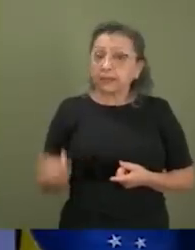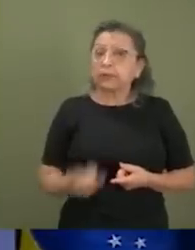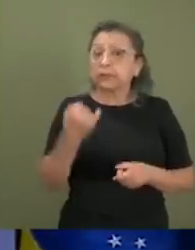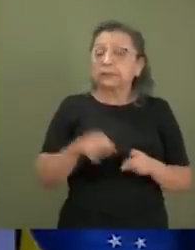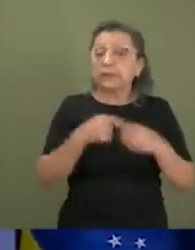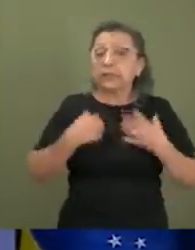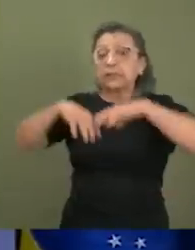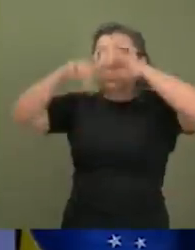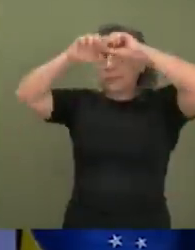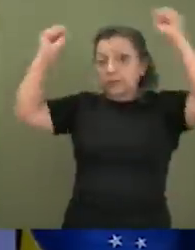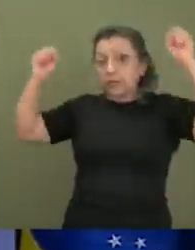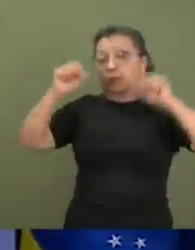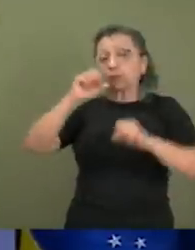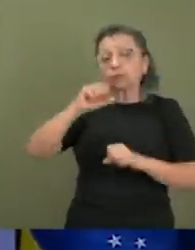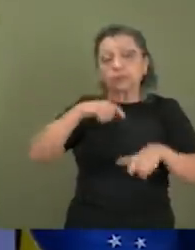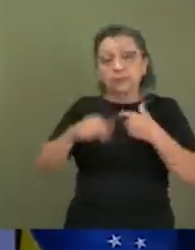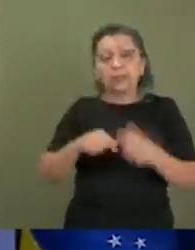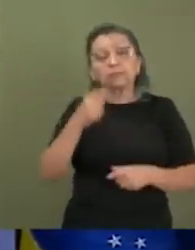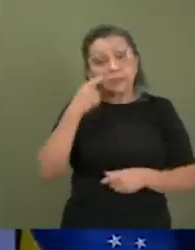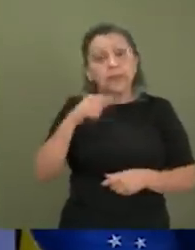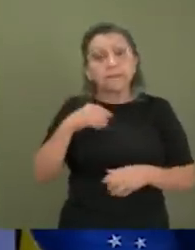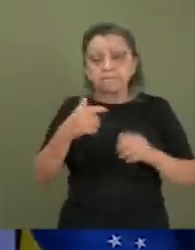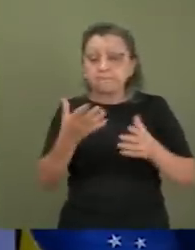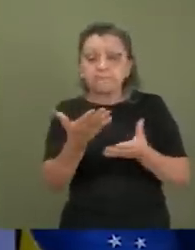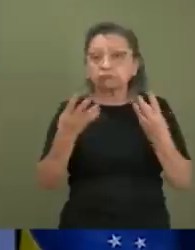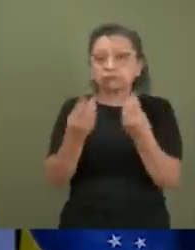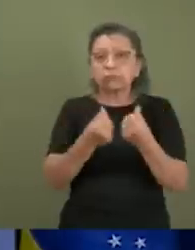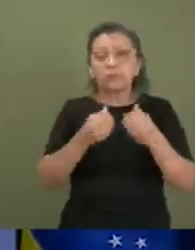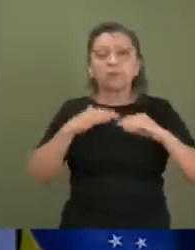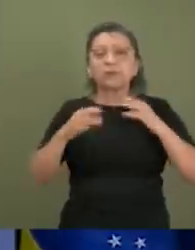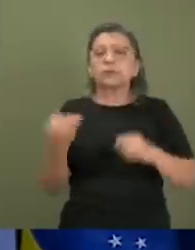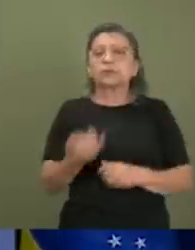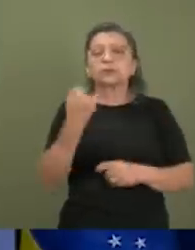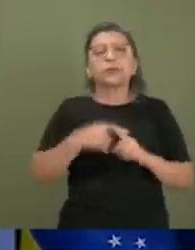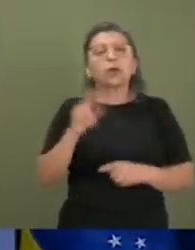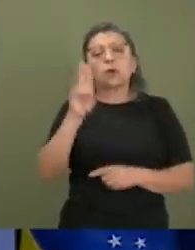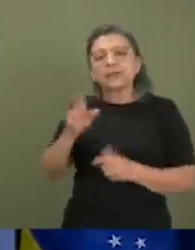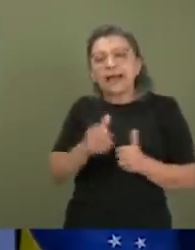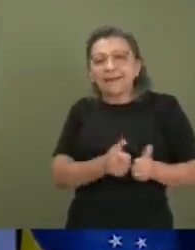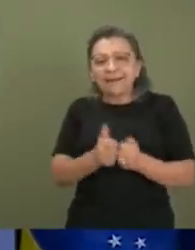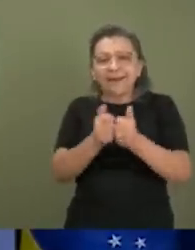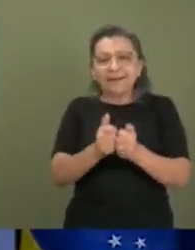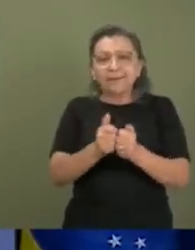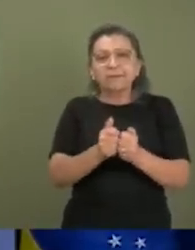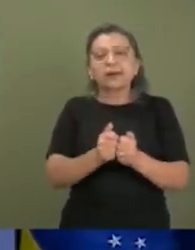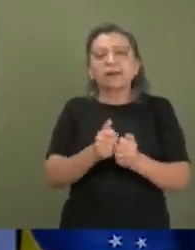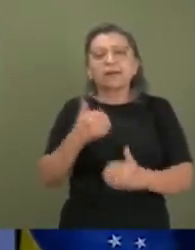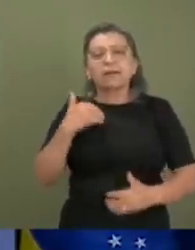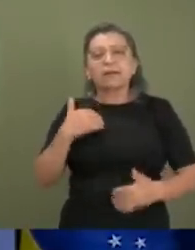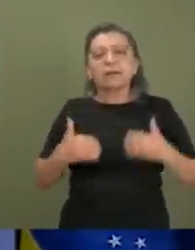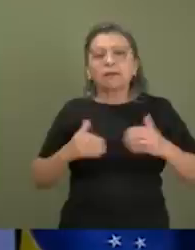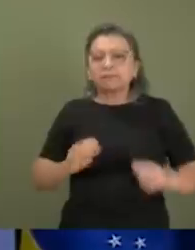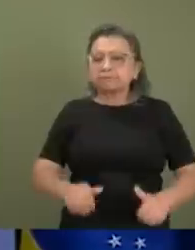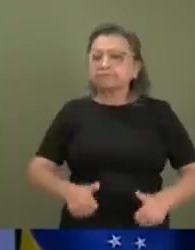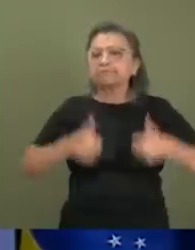Tribunal Superior do Trabalho como um movimento essencial para você exercer uma profissão, a utilização desses games para a reabilitação de